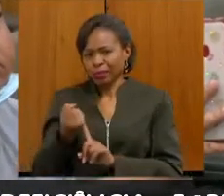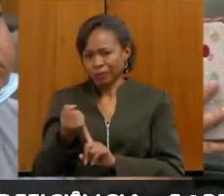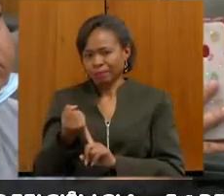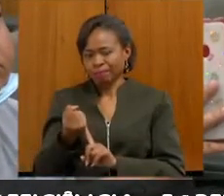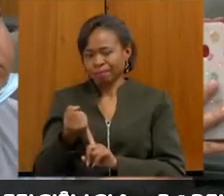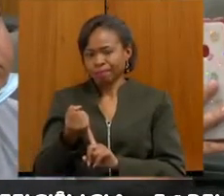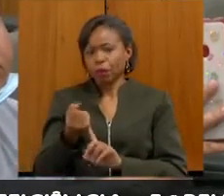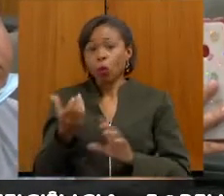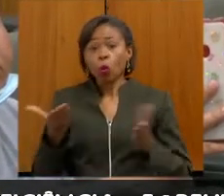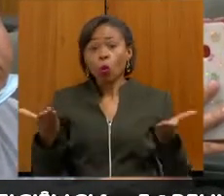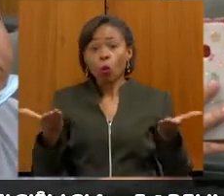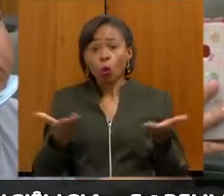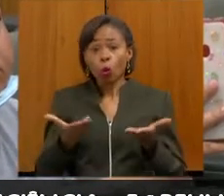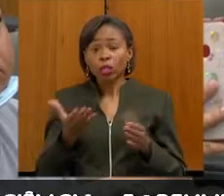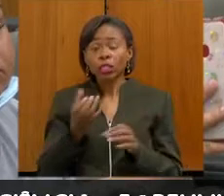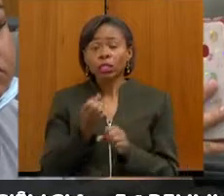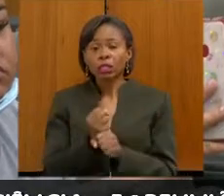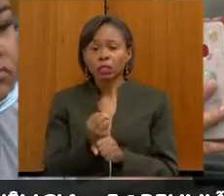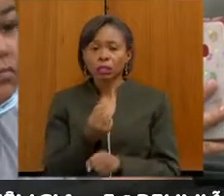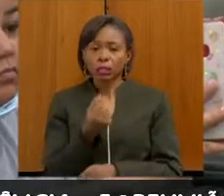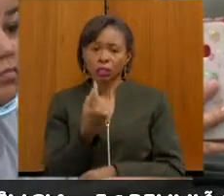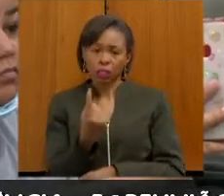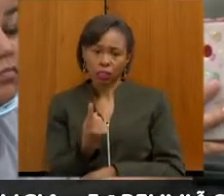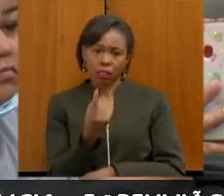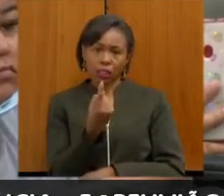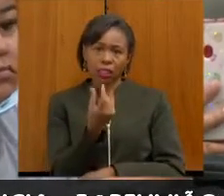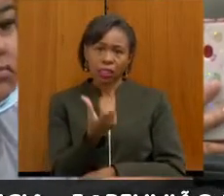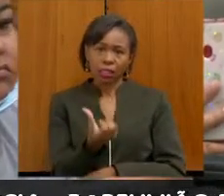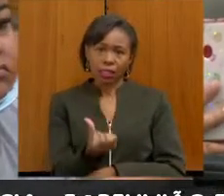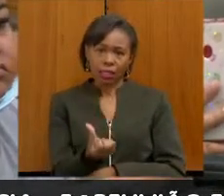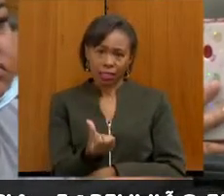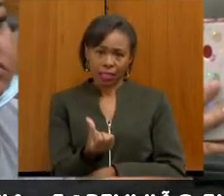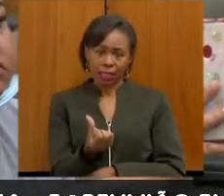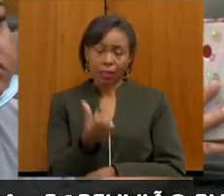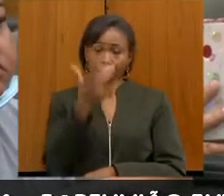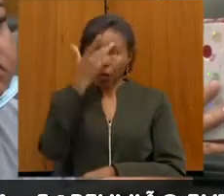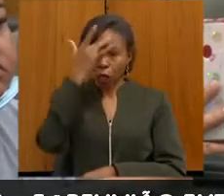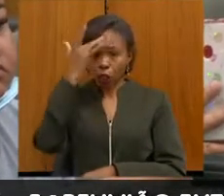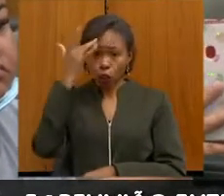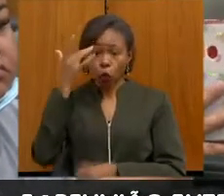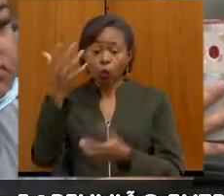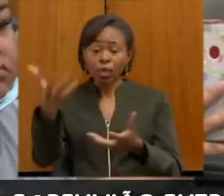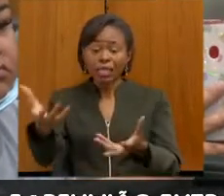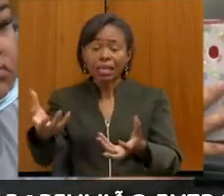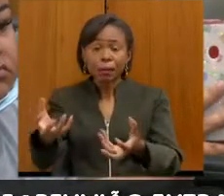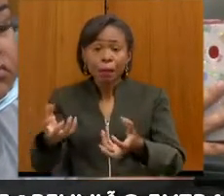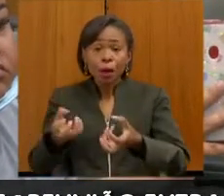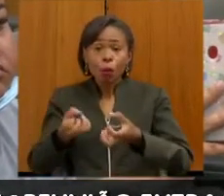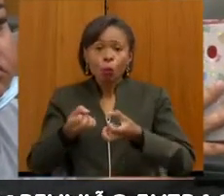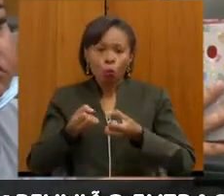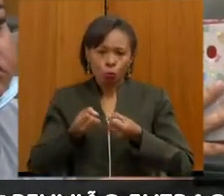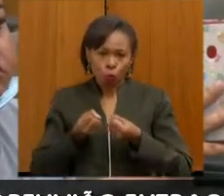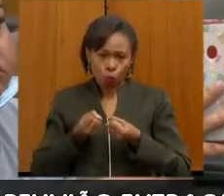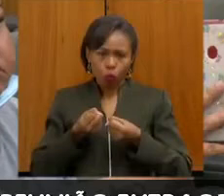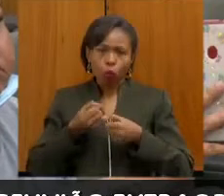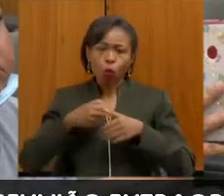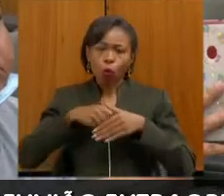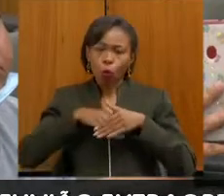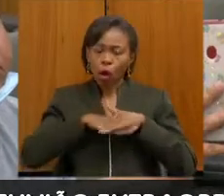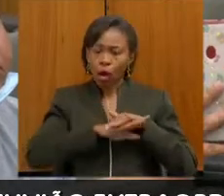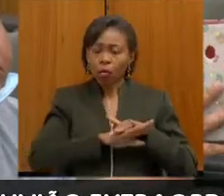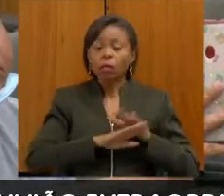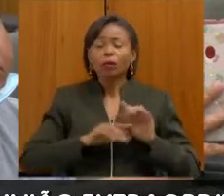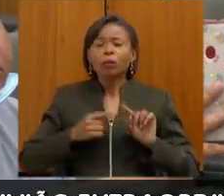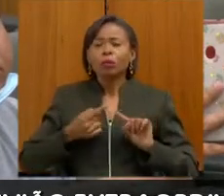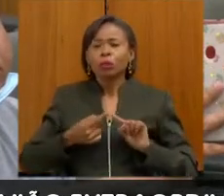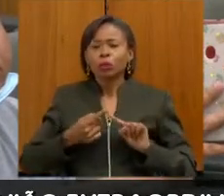acolhidos em nossa instituição que foram resgatados de abandono na rede